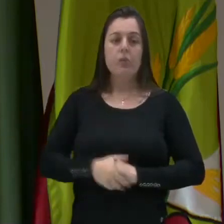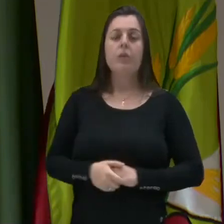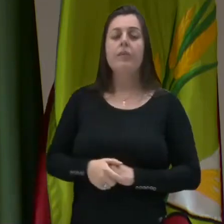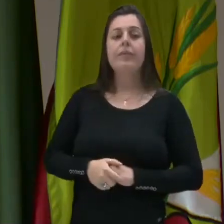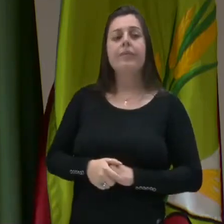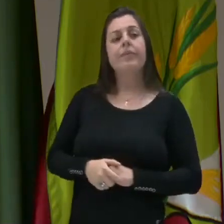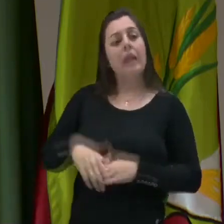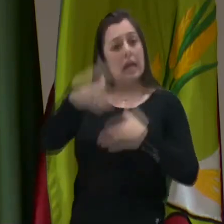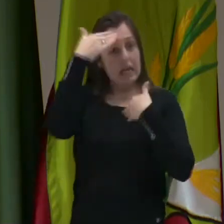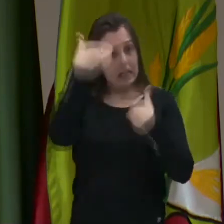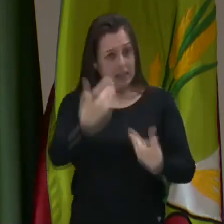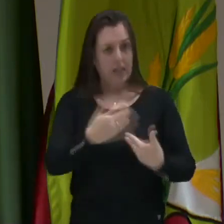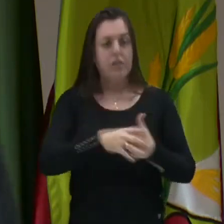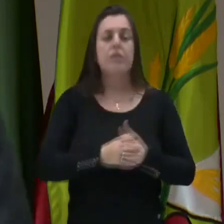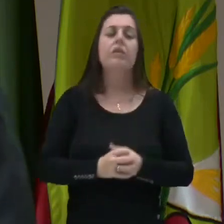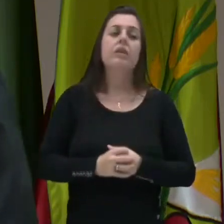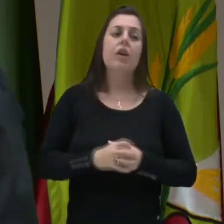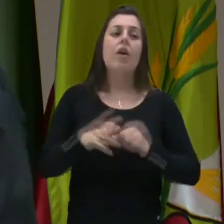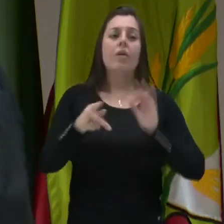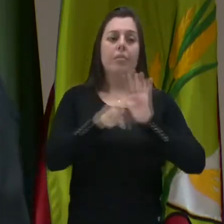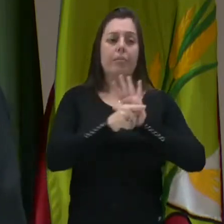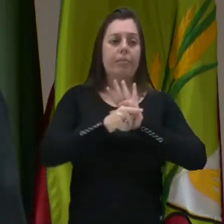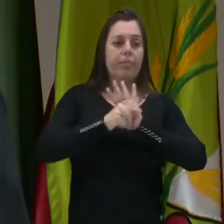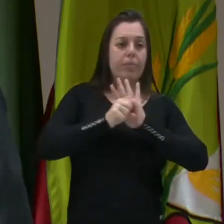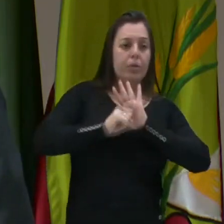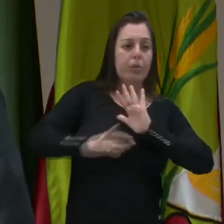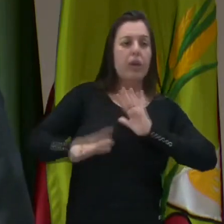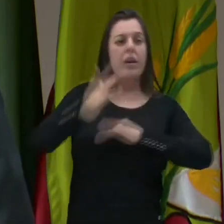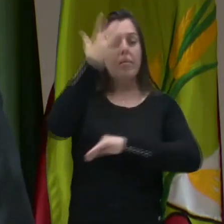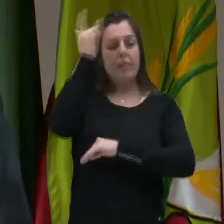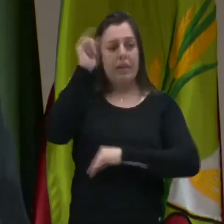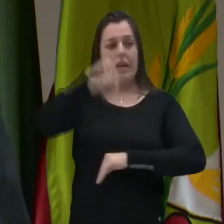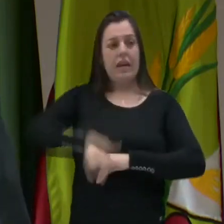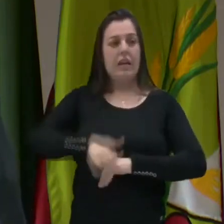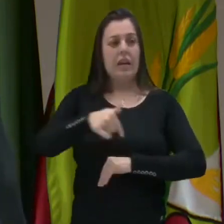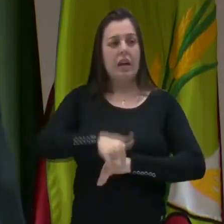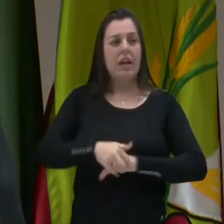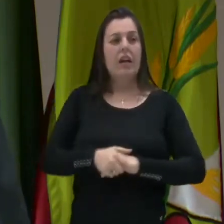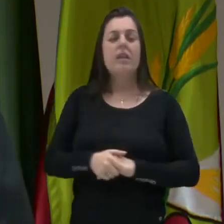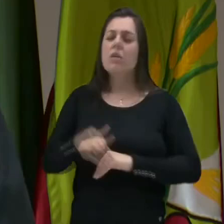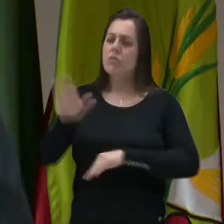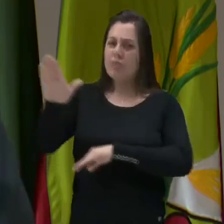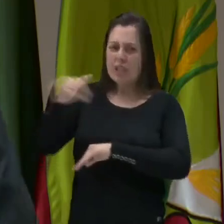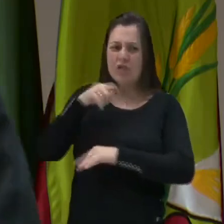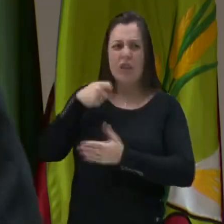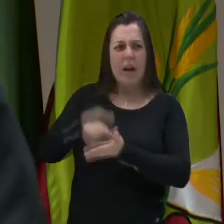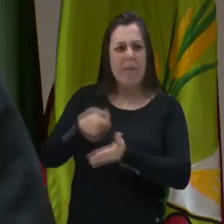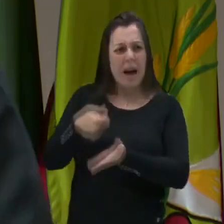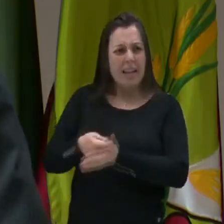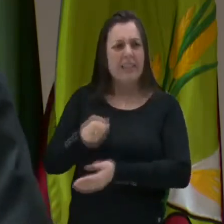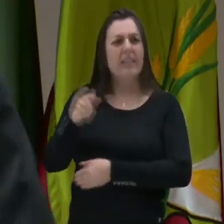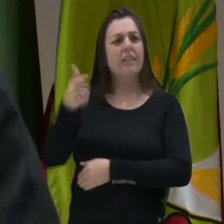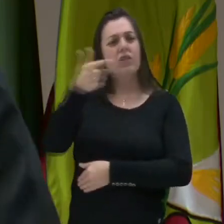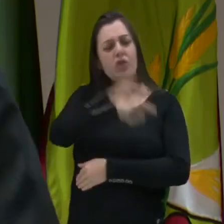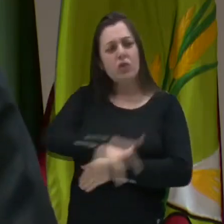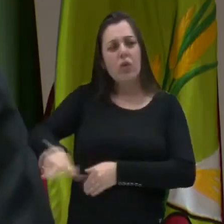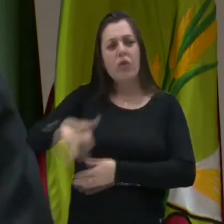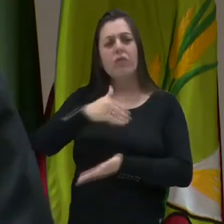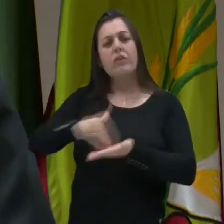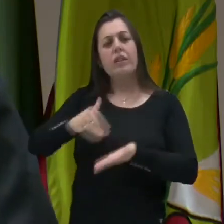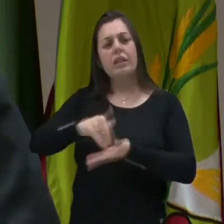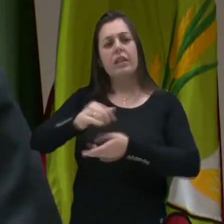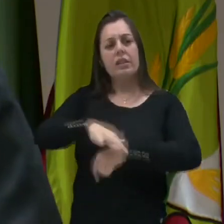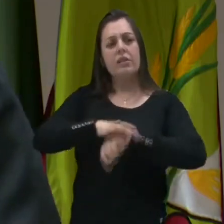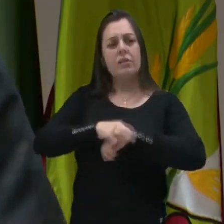agradeço 30 segundos e nós iremos estar protocolando amanhã aqui nessa casa a convocação, sim, novamente, do secretário de